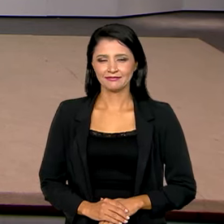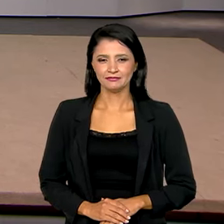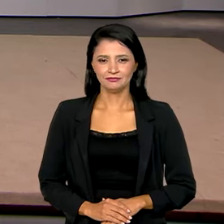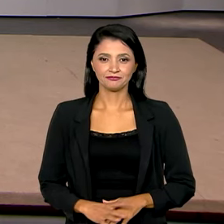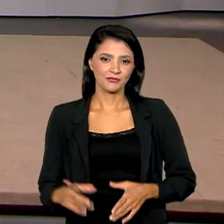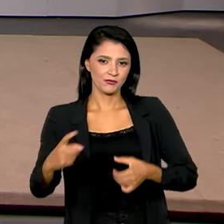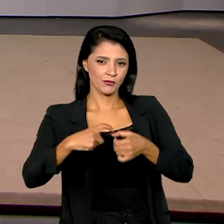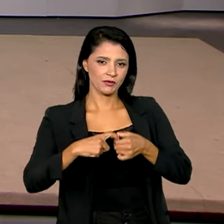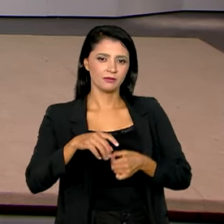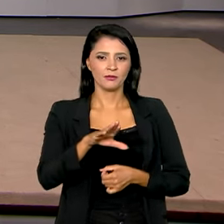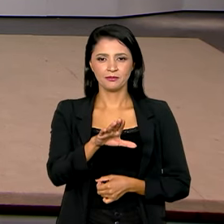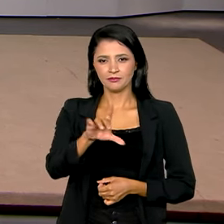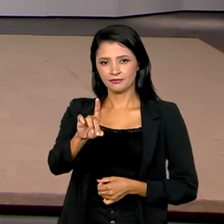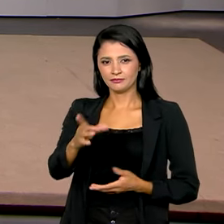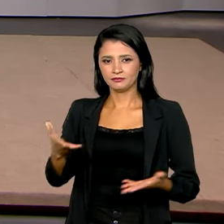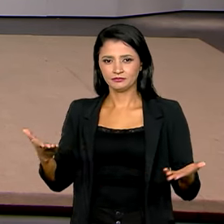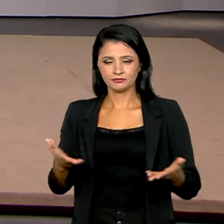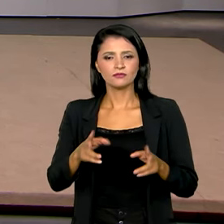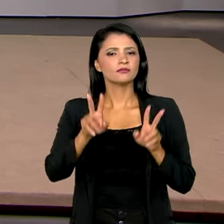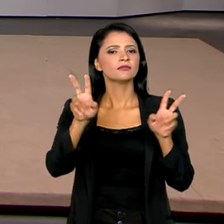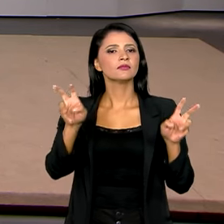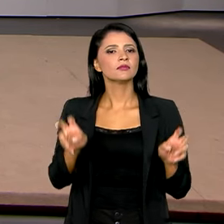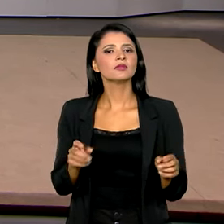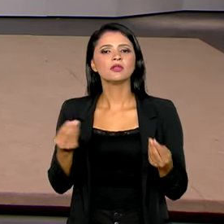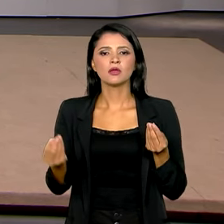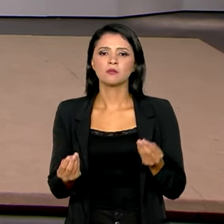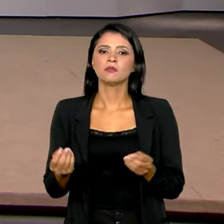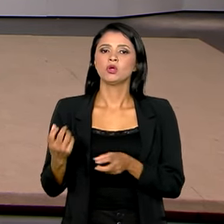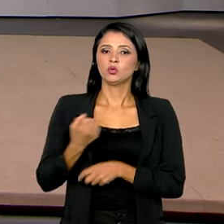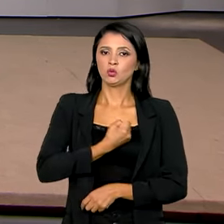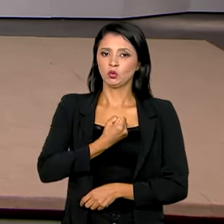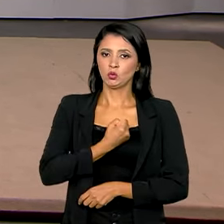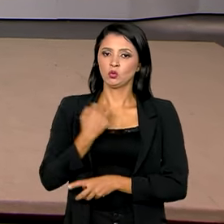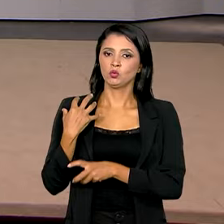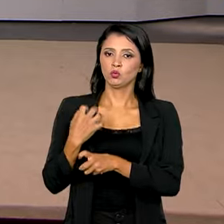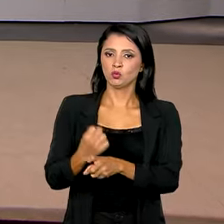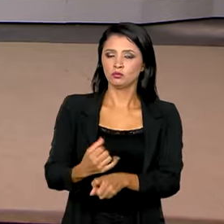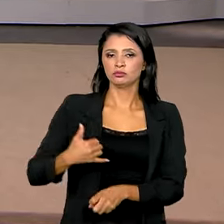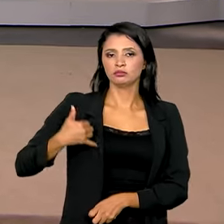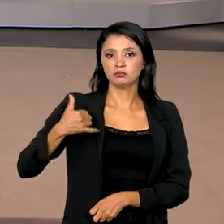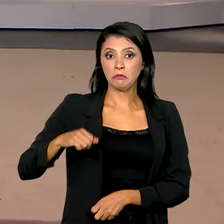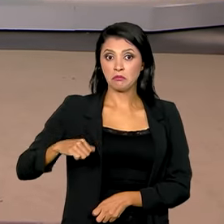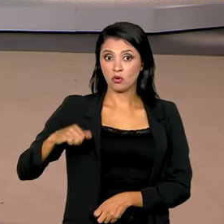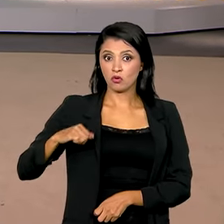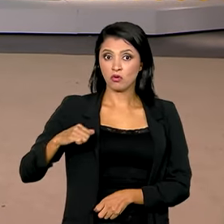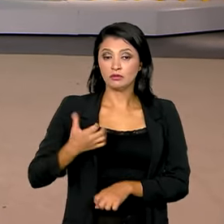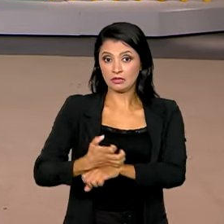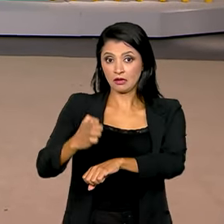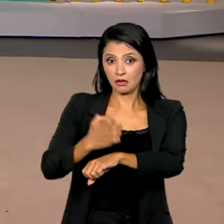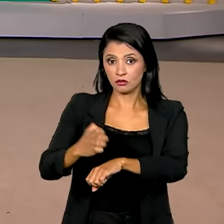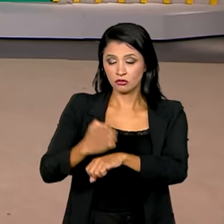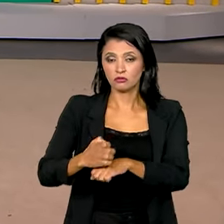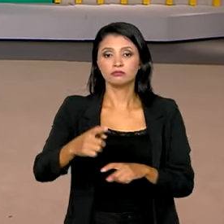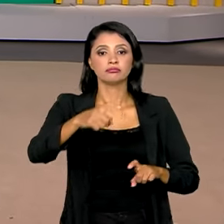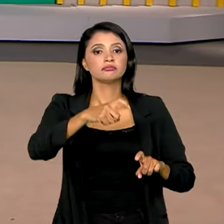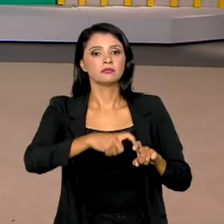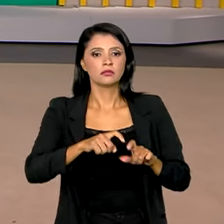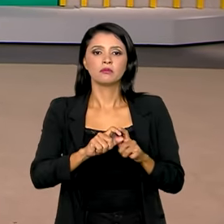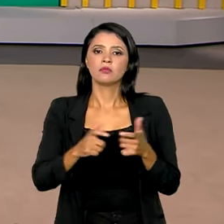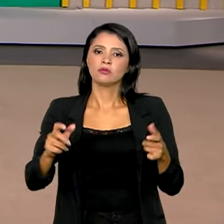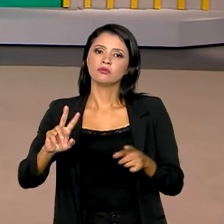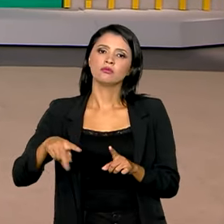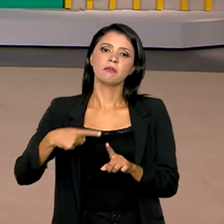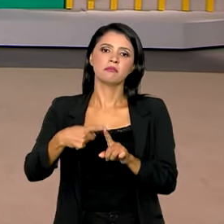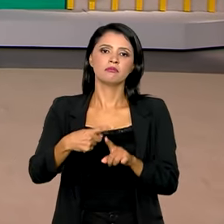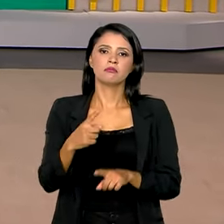E nós voltamos com o Brasil em Dia falando sobre o número de bolsas concedidas para programas de residência médica que aumentou mais